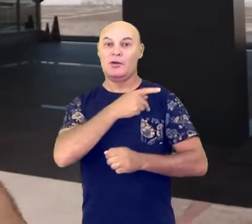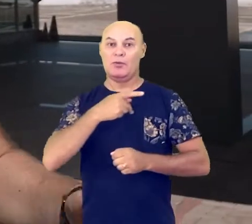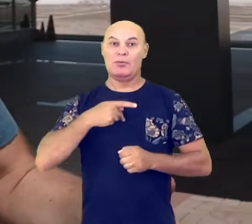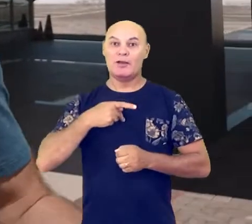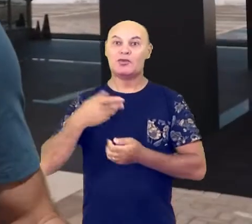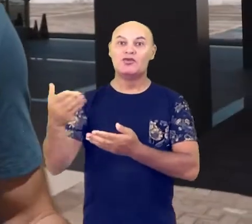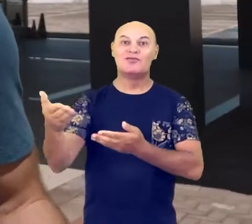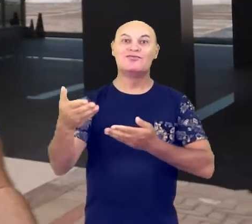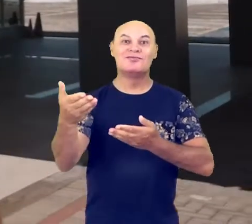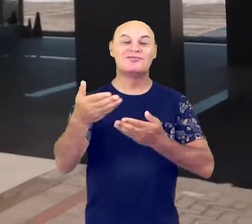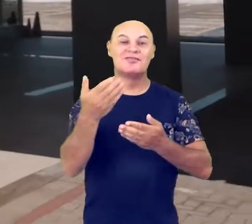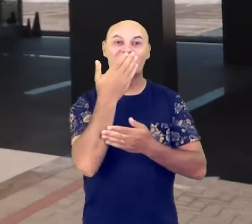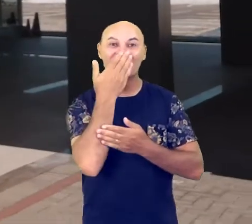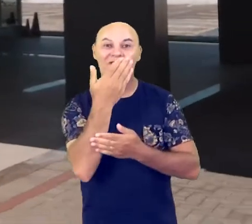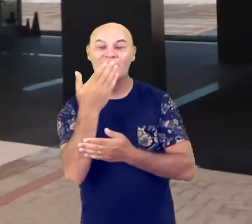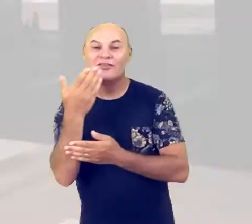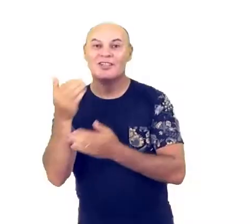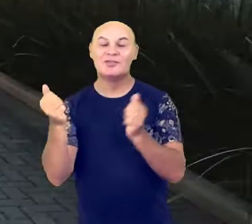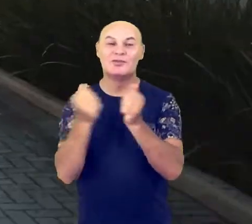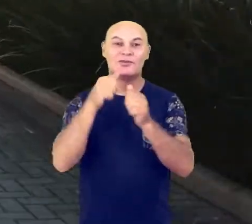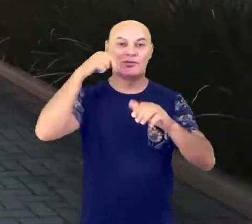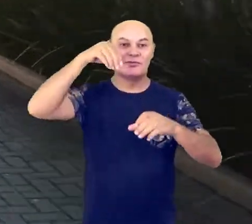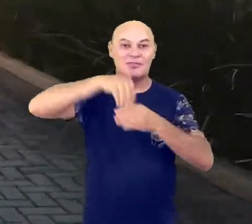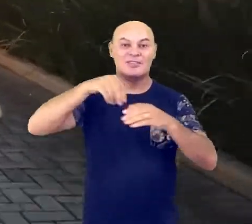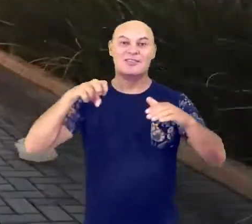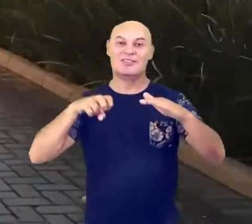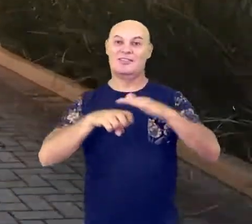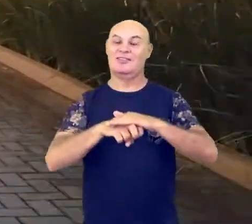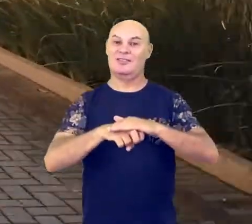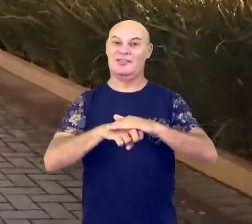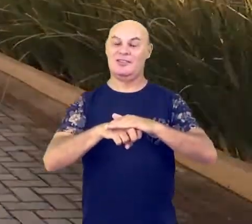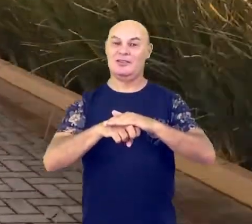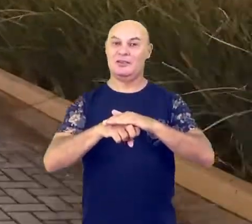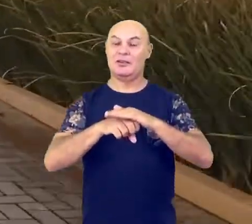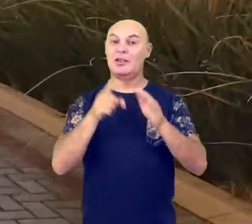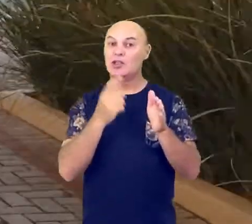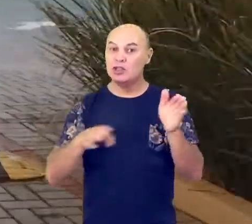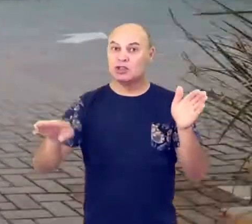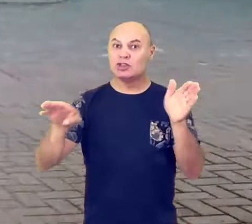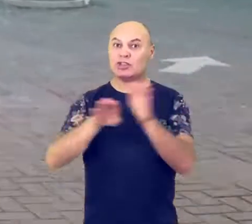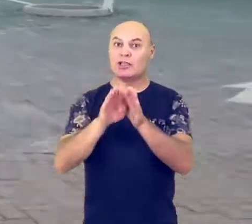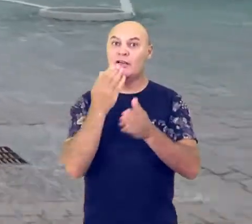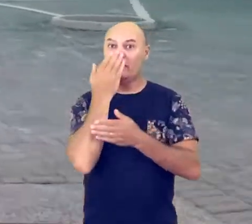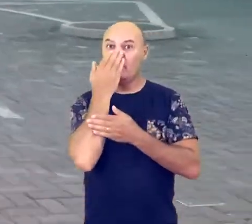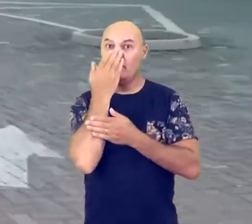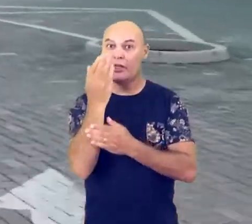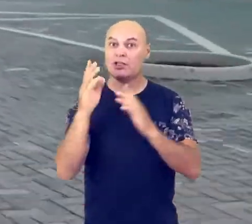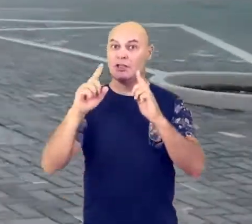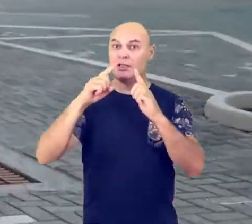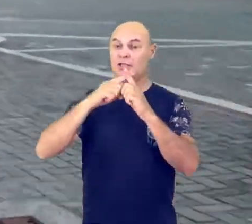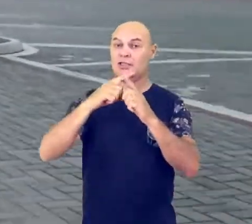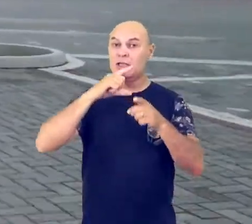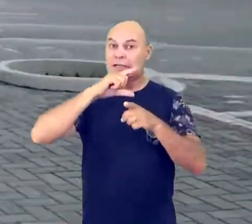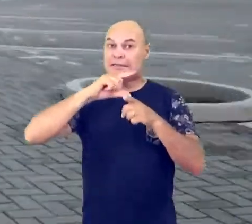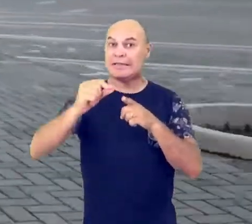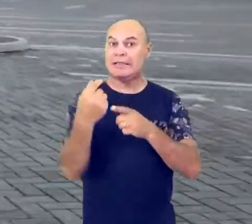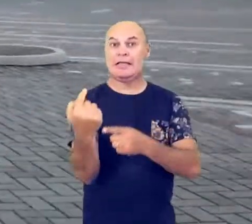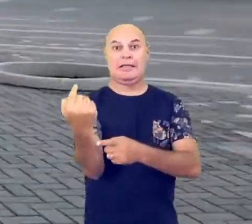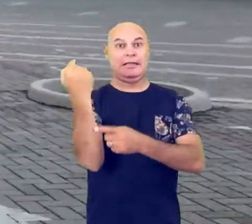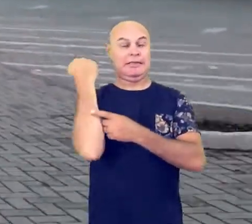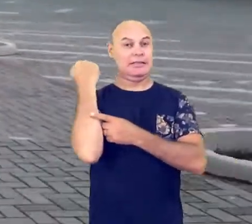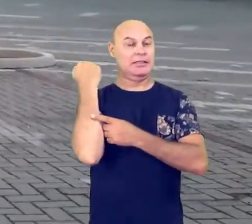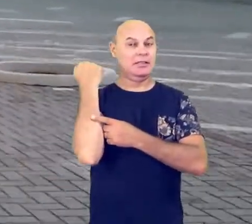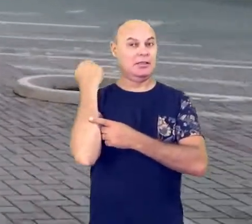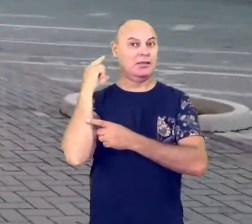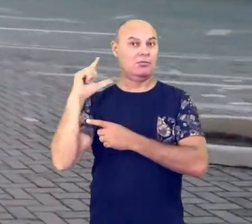pastores aqui no estacionamento. A entrada será pela Coronel Vicente e a saída pela Rua José